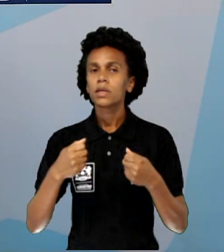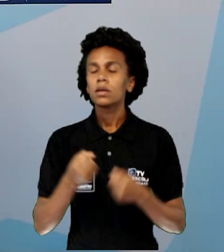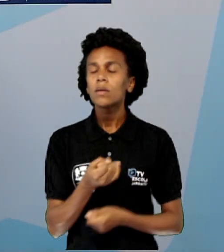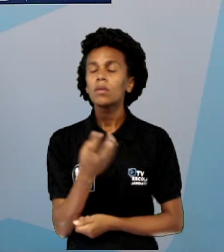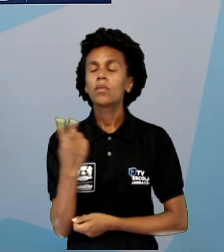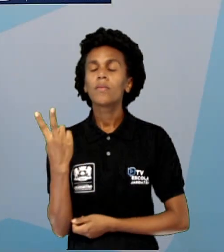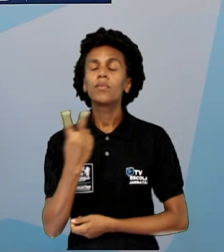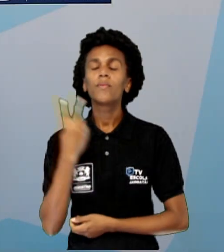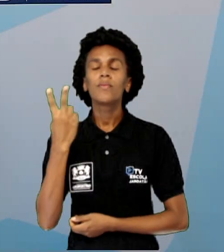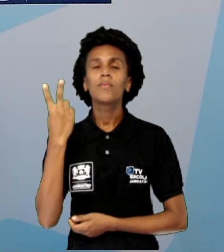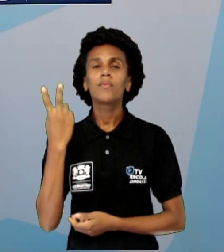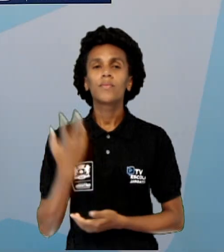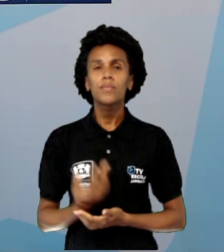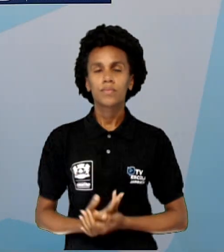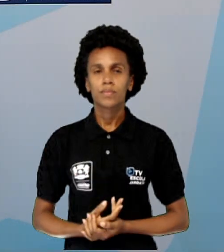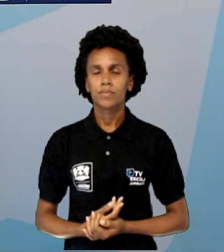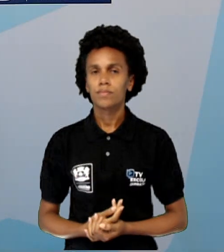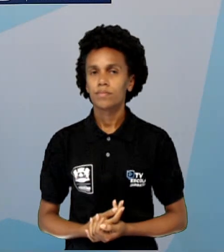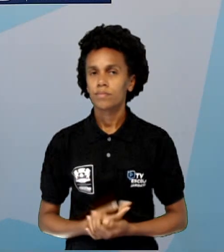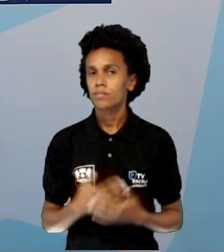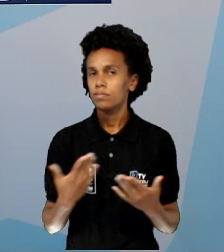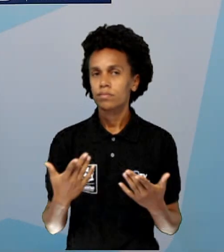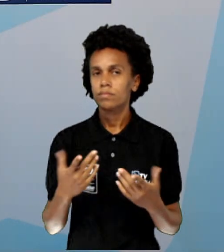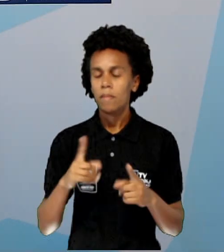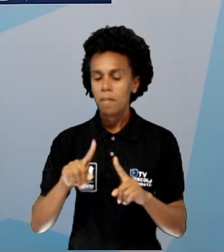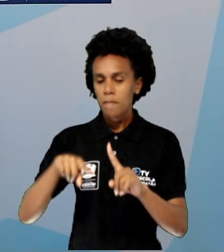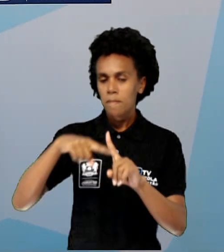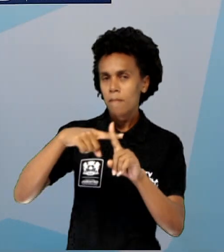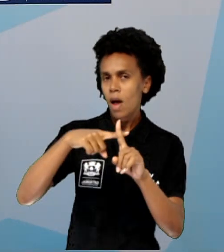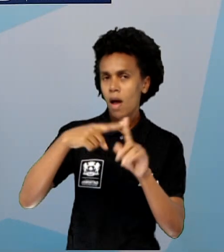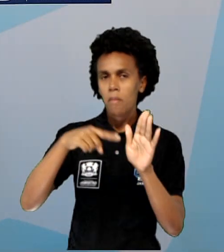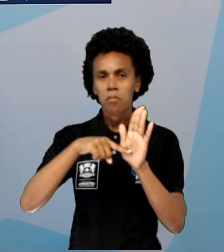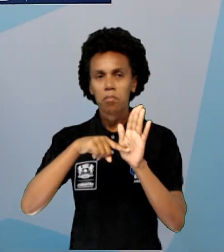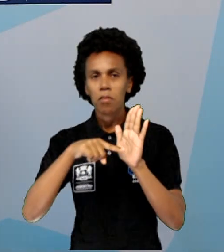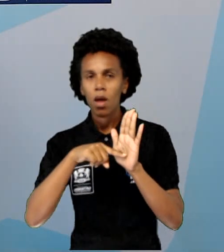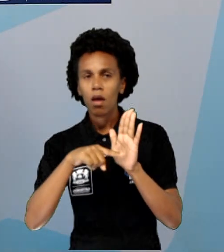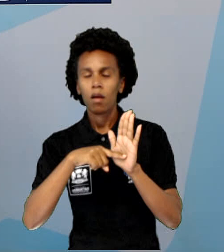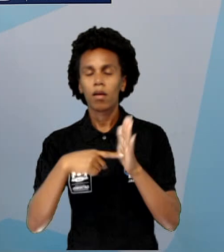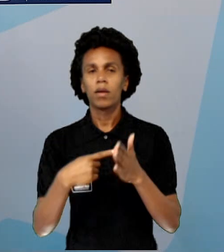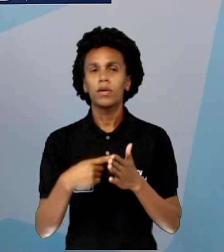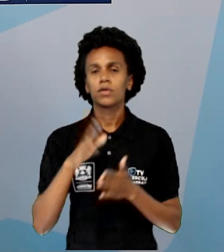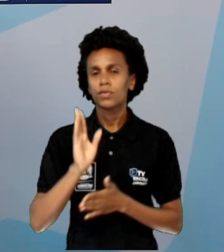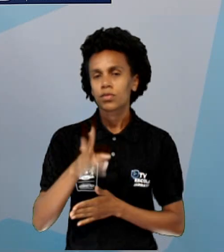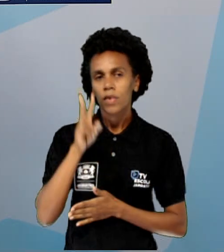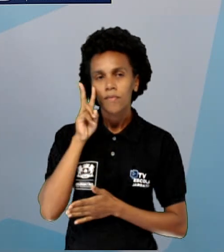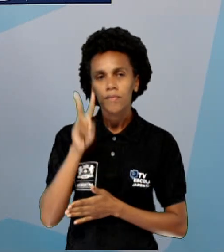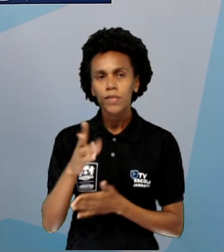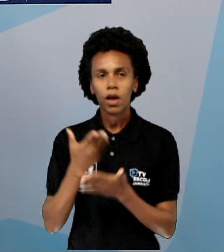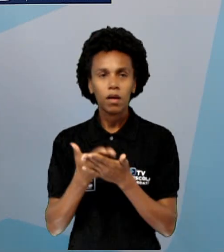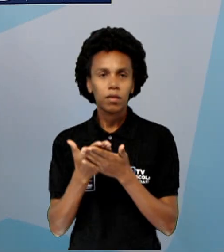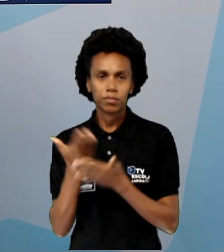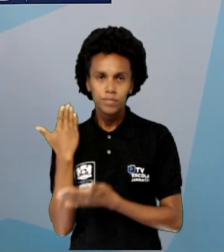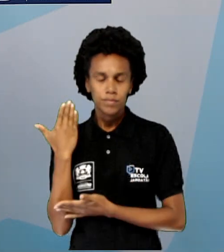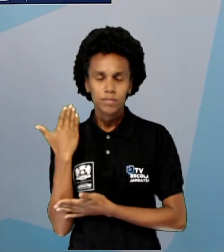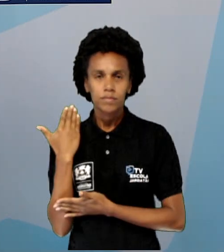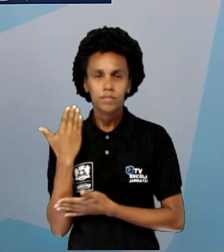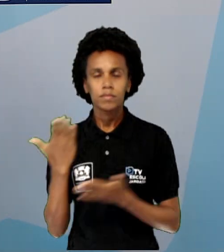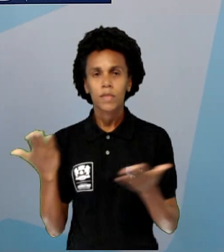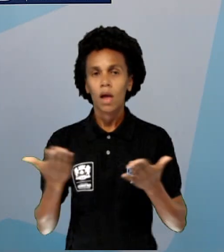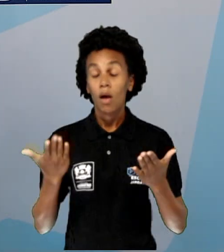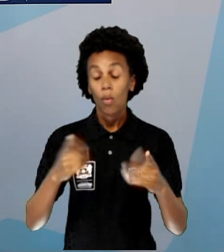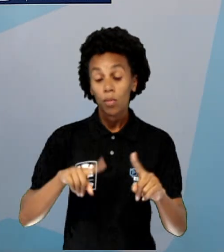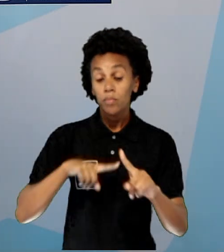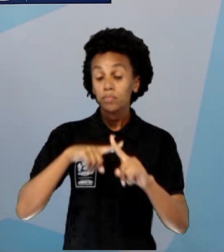essa noção de a mais, a menos, a gente já viu em outras aulas. Mas, agora, a gente tá trabalhando com a noção de multiplicação.